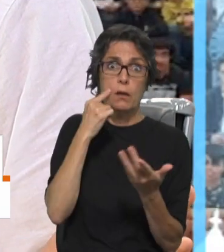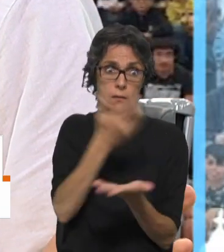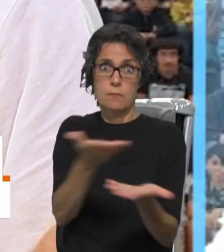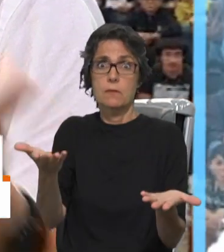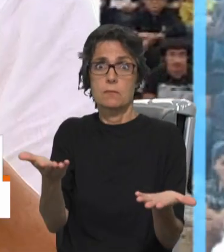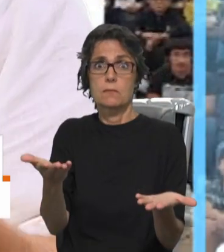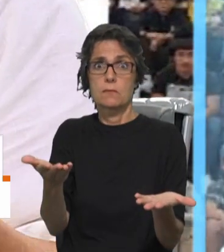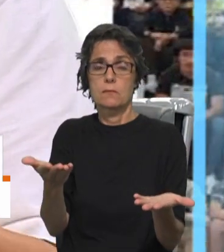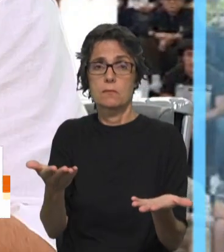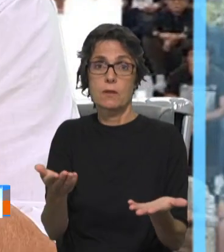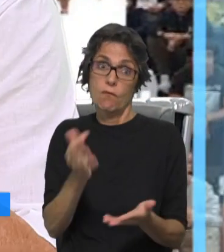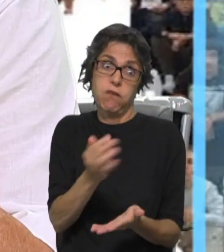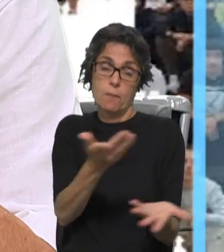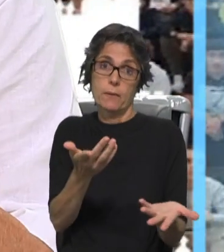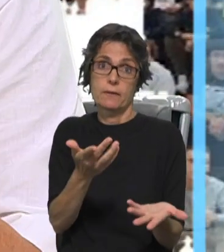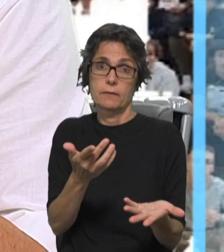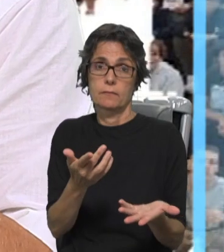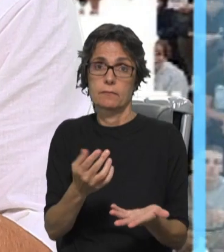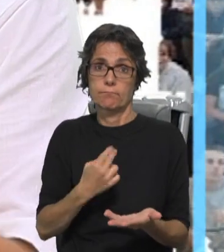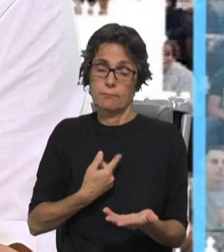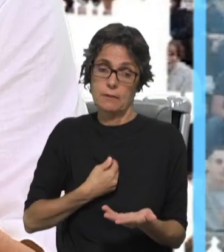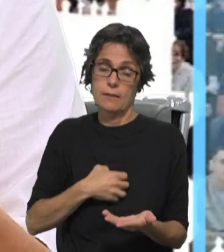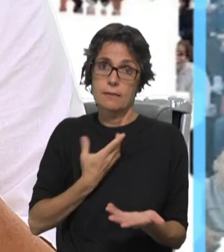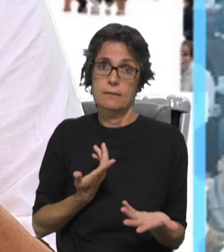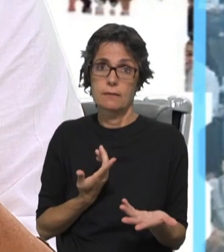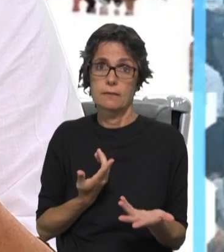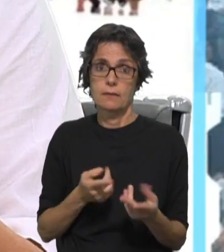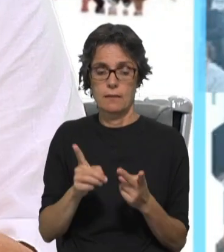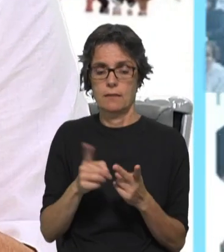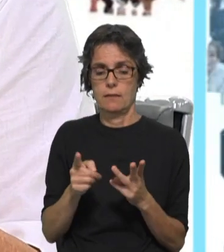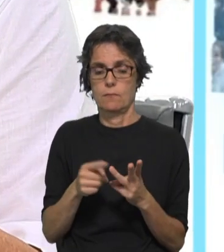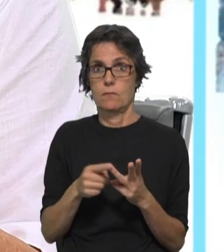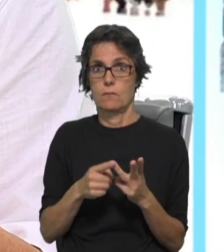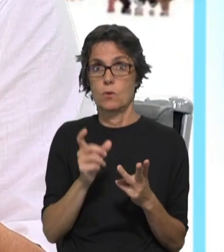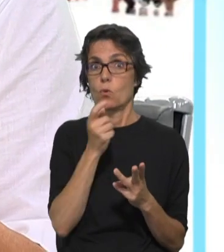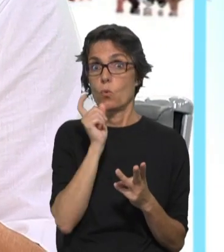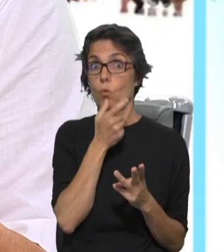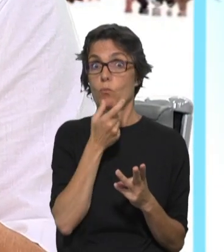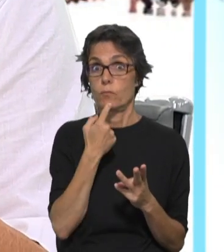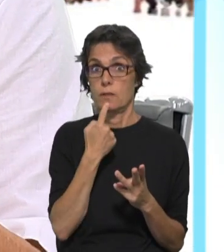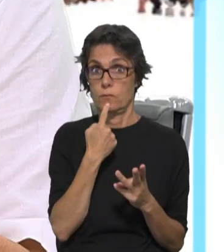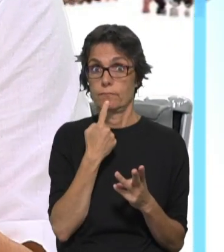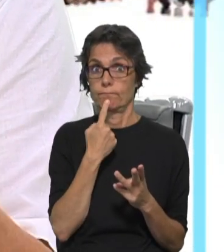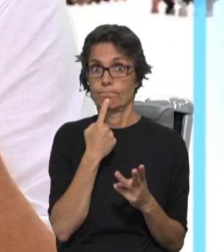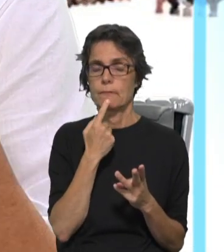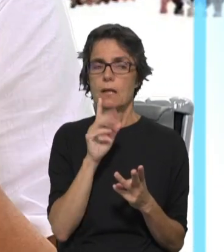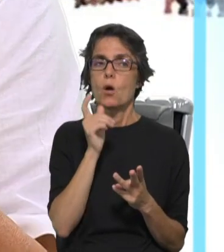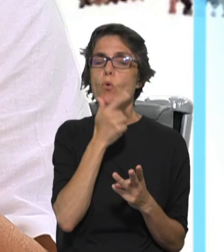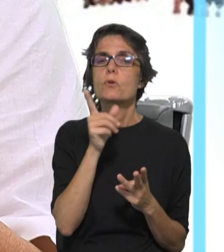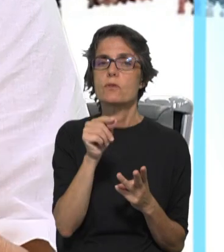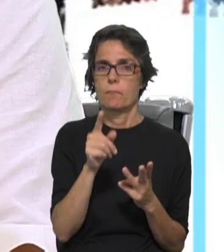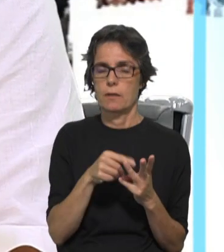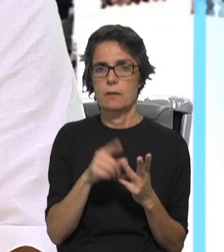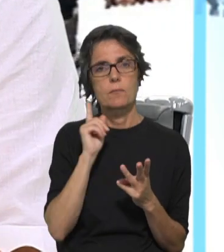boas de ver. Portanto, a questão da conversão é fundamental e, finalmente, o compromisso. Isto tem que ser um compromisso e um